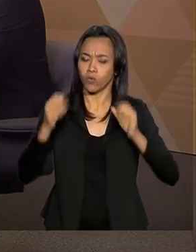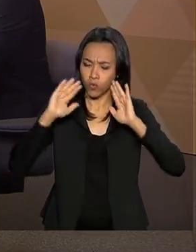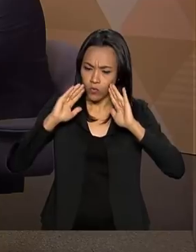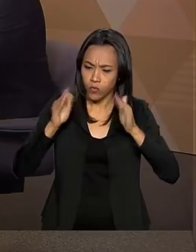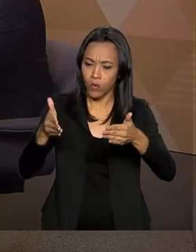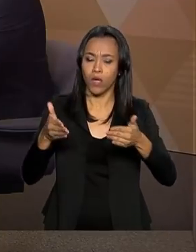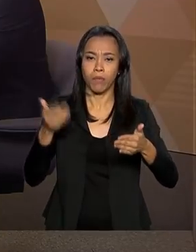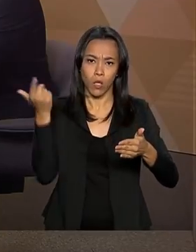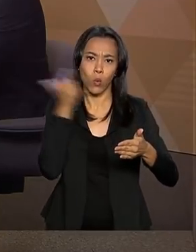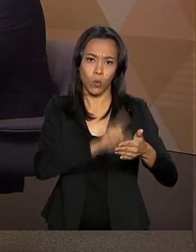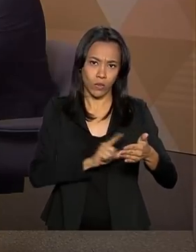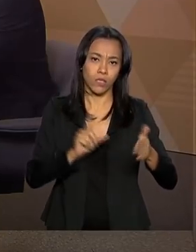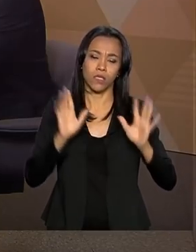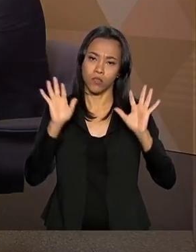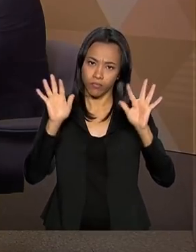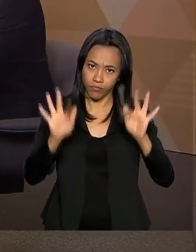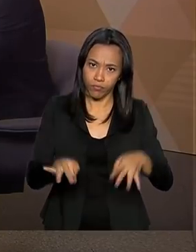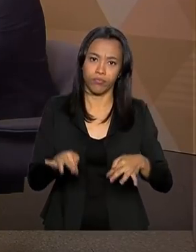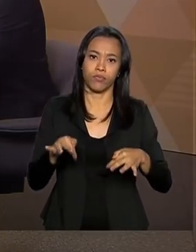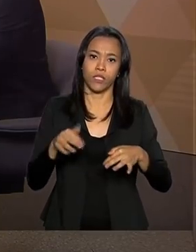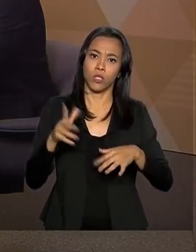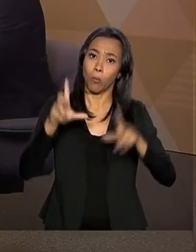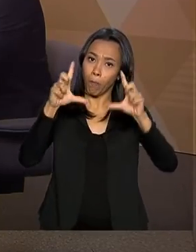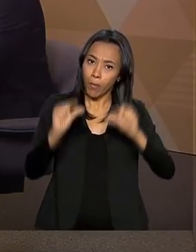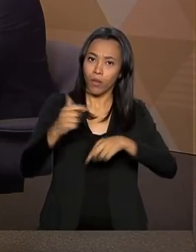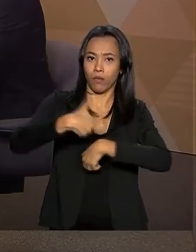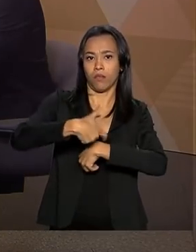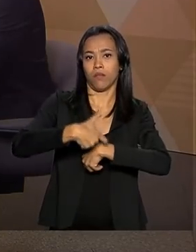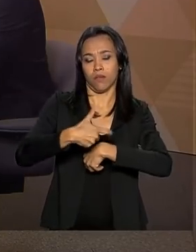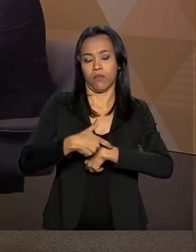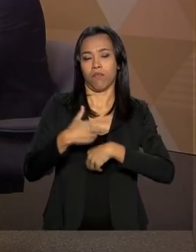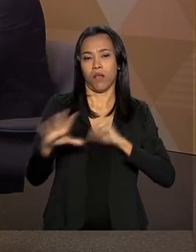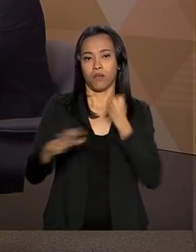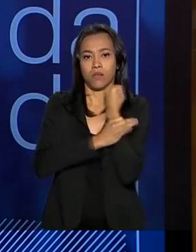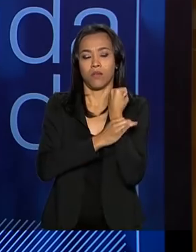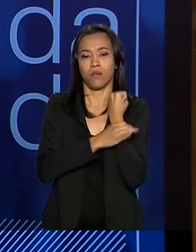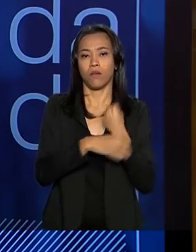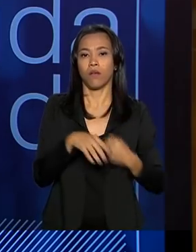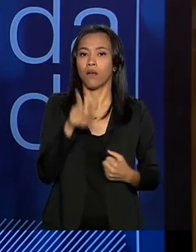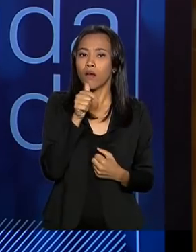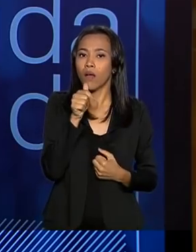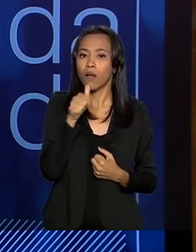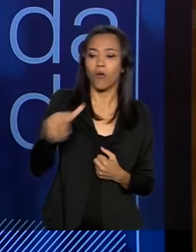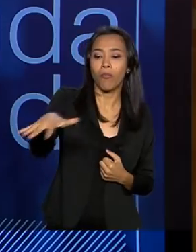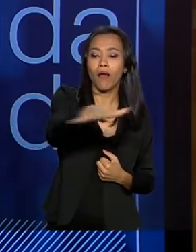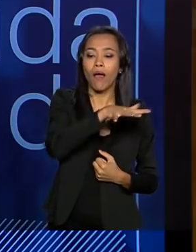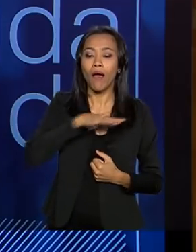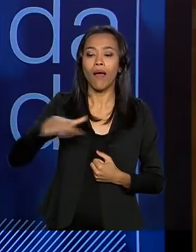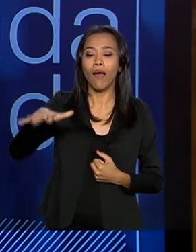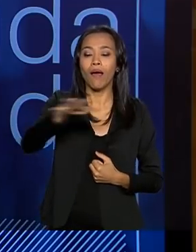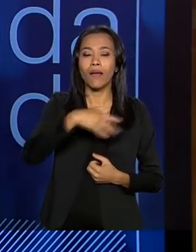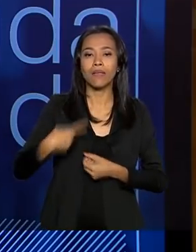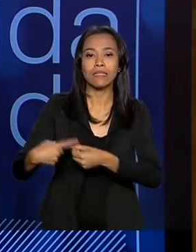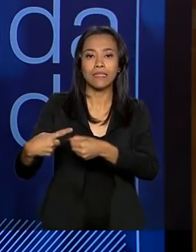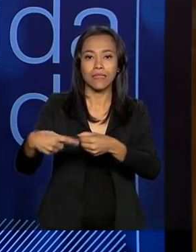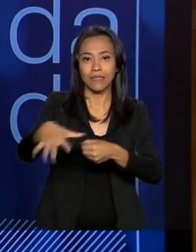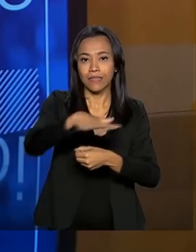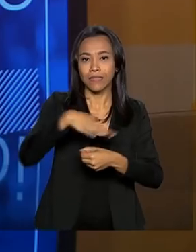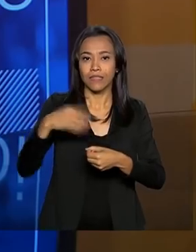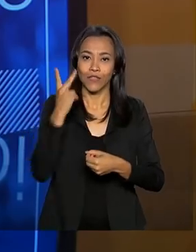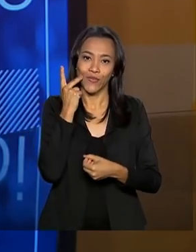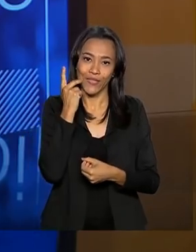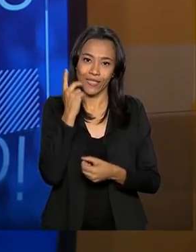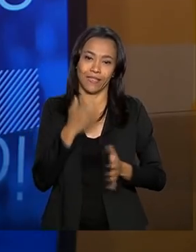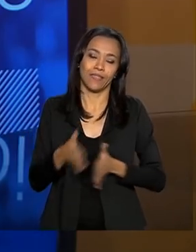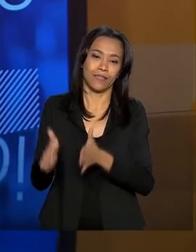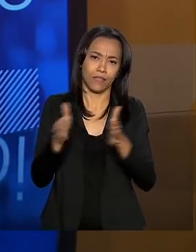para que consigamos fazer isso no menor tempo possível para garantir a segurança hídrica de toda a região metropolitana de Fortaleza. São